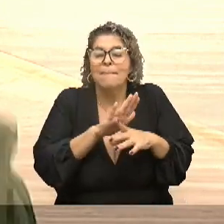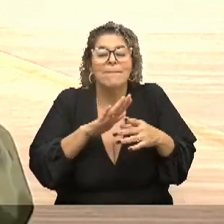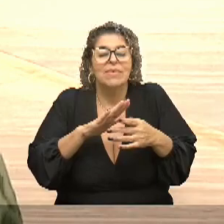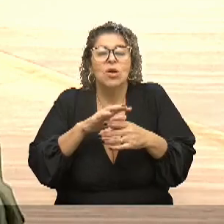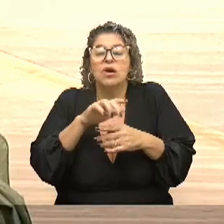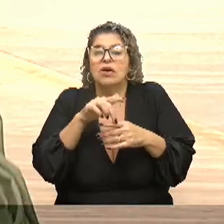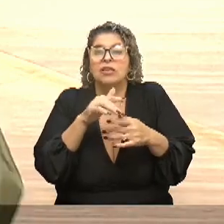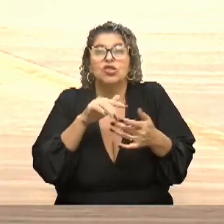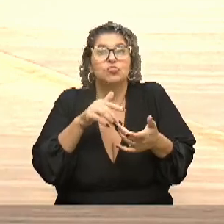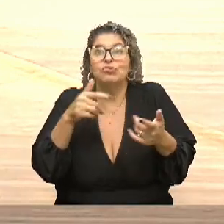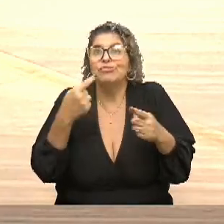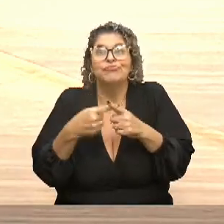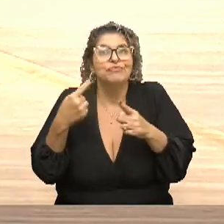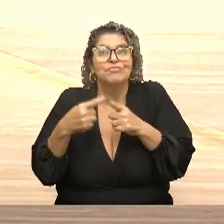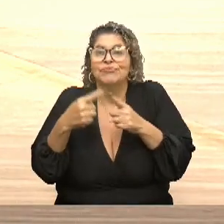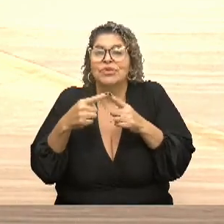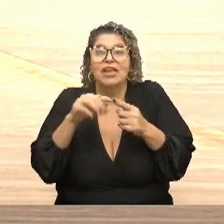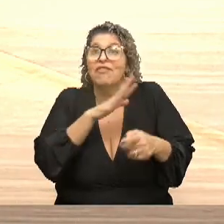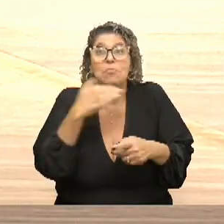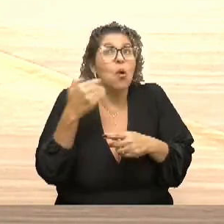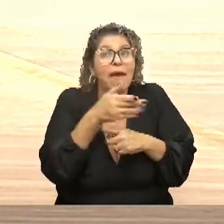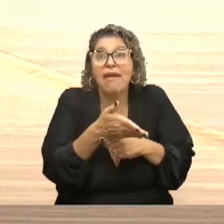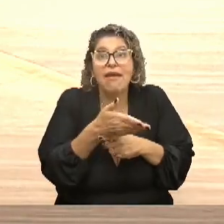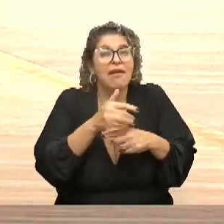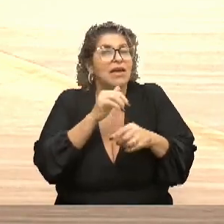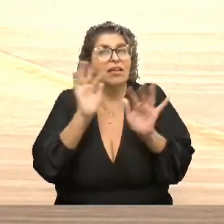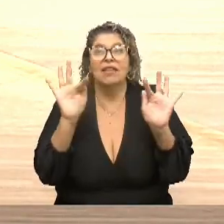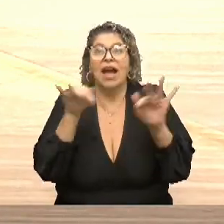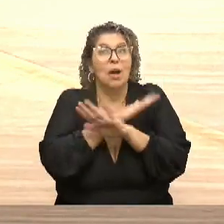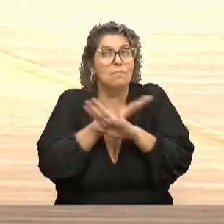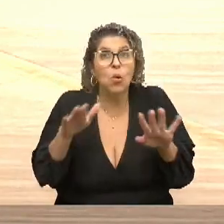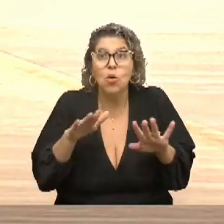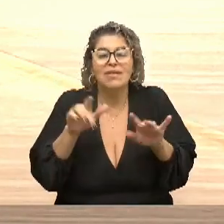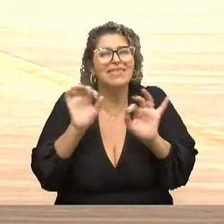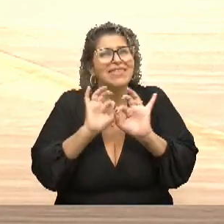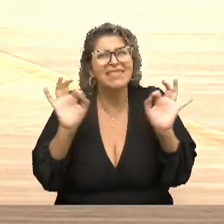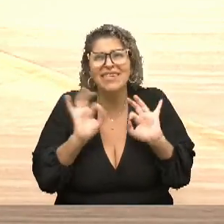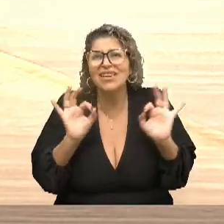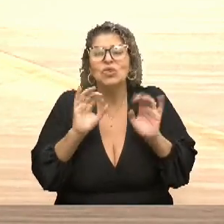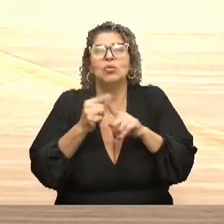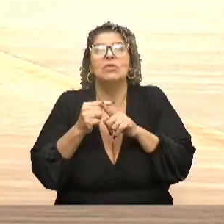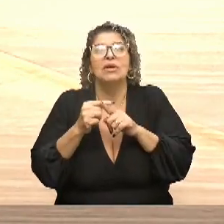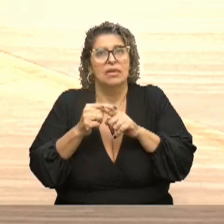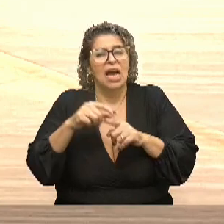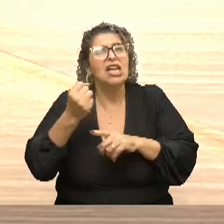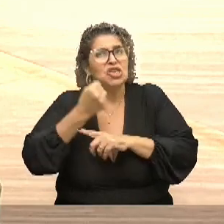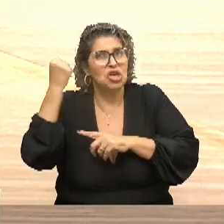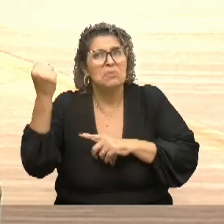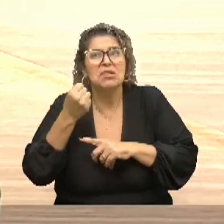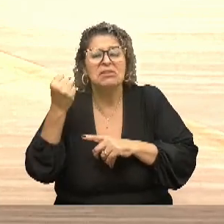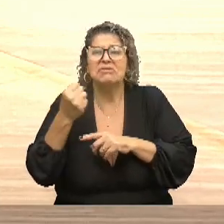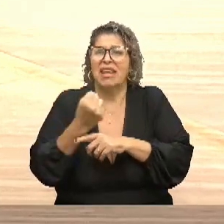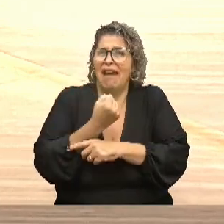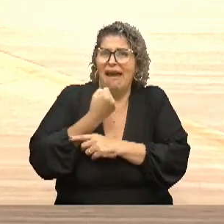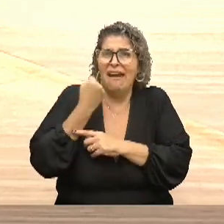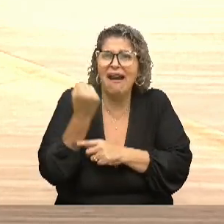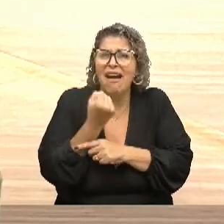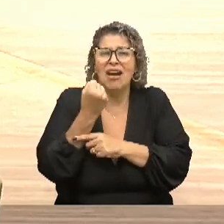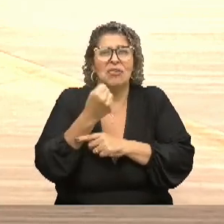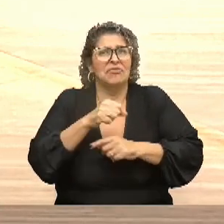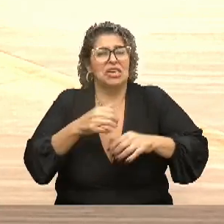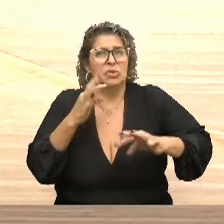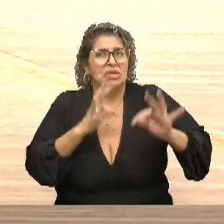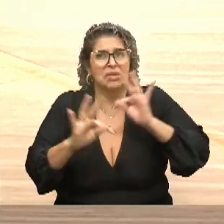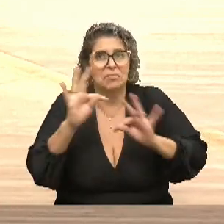como foi passado durante anos, de que não tinha jeito. Autismo é uma coisa seríssima. Não tinha tratamento. Tem sim, tem